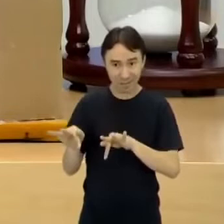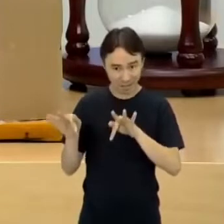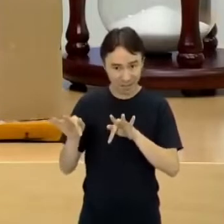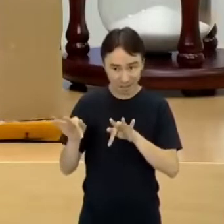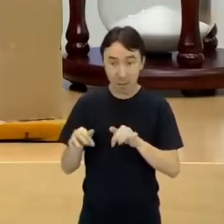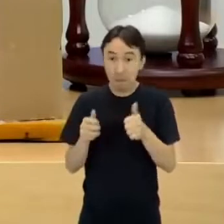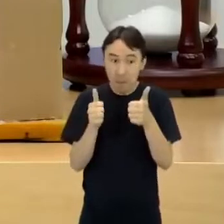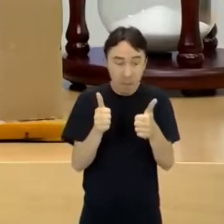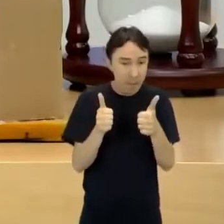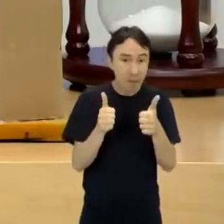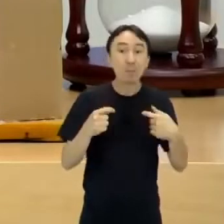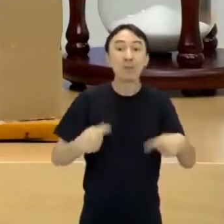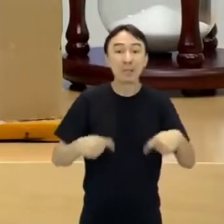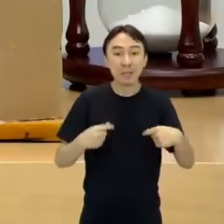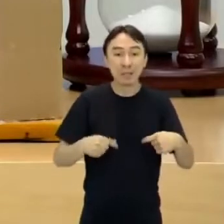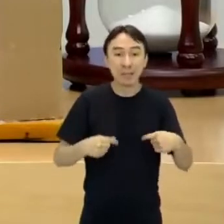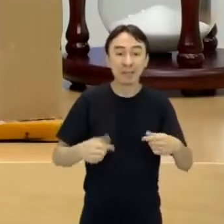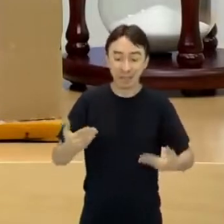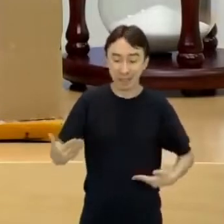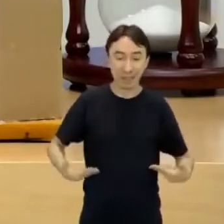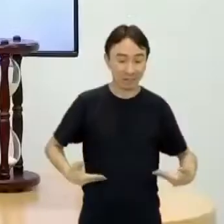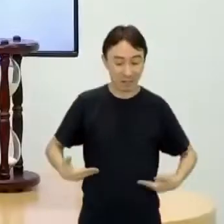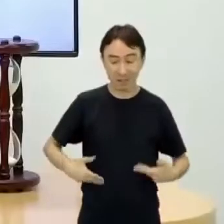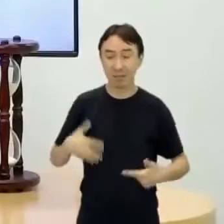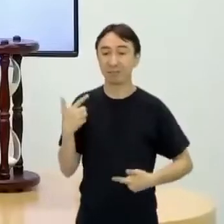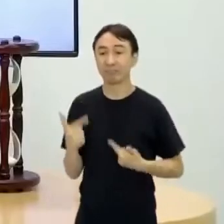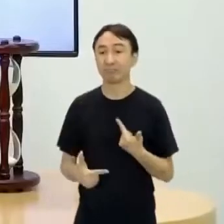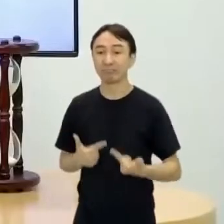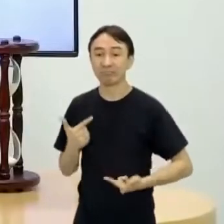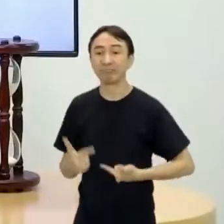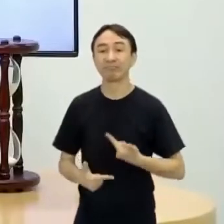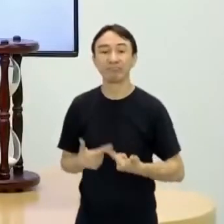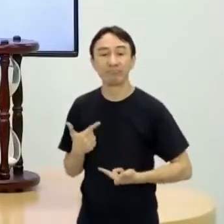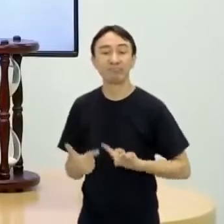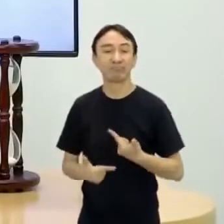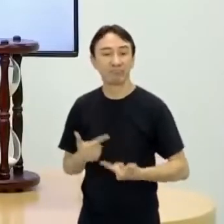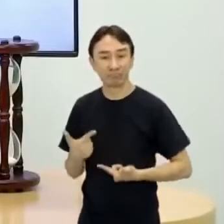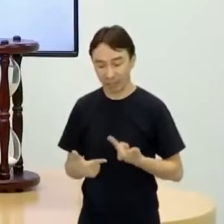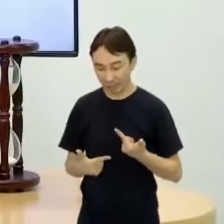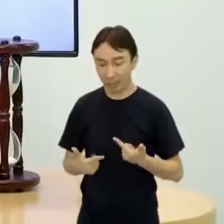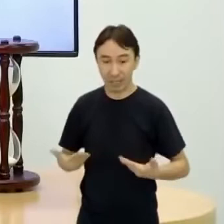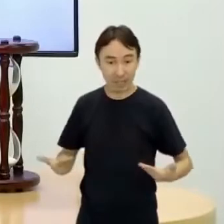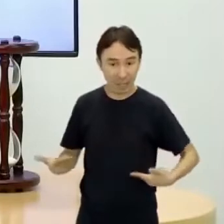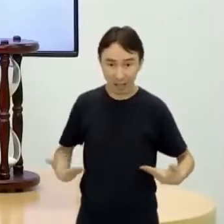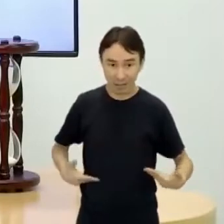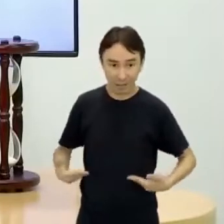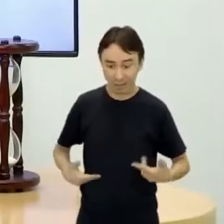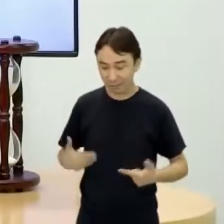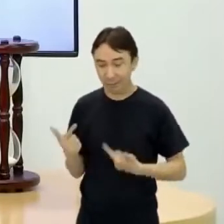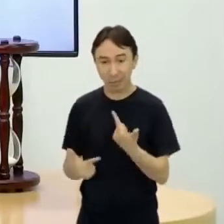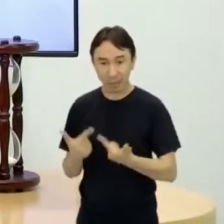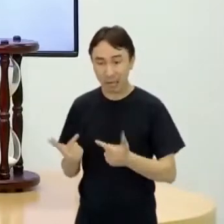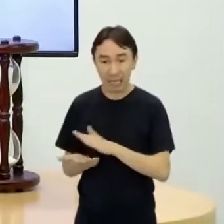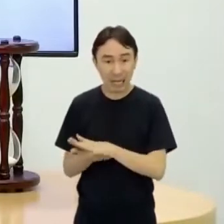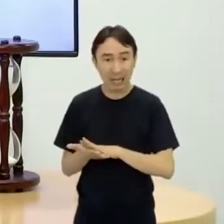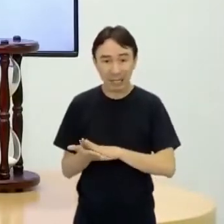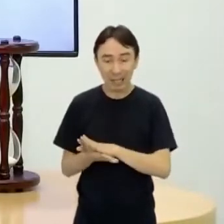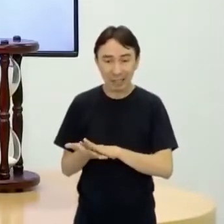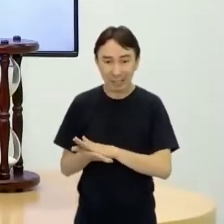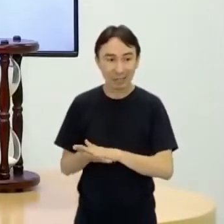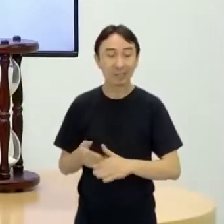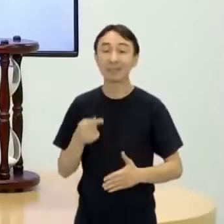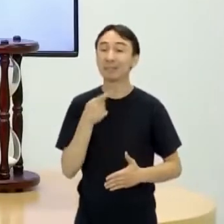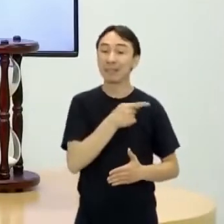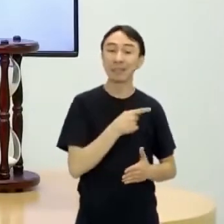trabalhar, o que vai acontecer? Quem que vai alimentar? Quem vai produzir riqueza aqui pros nobres, pra igreja e pro